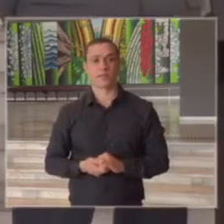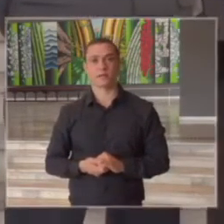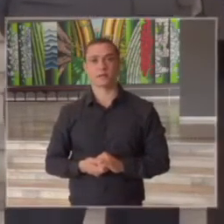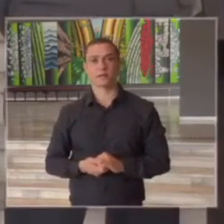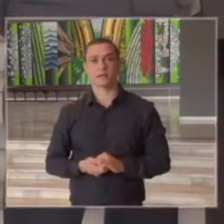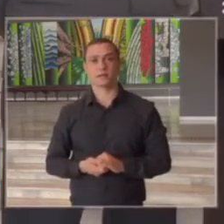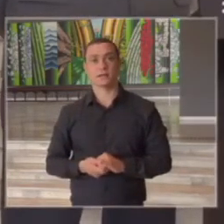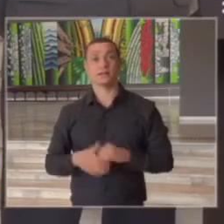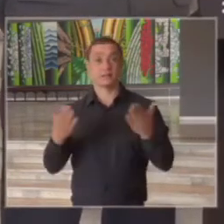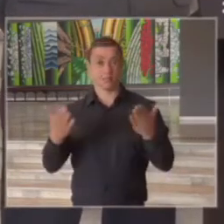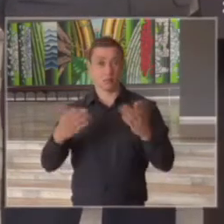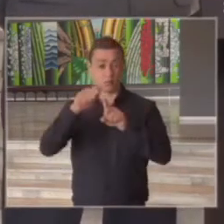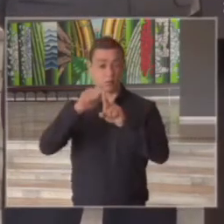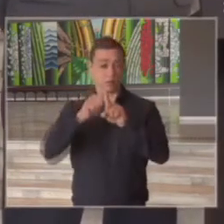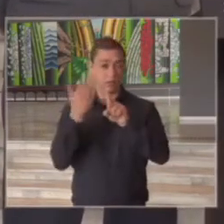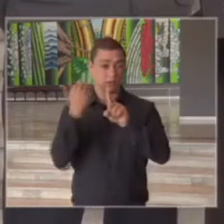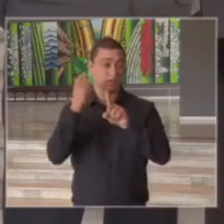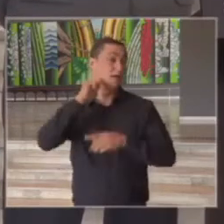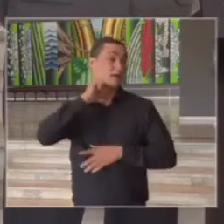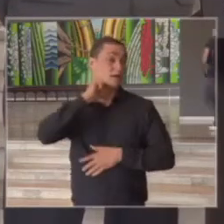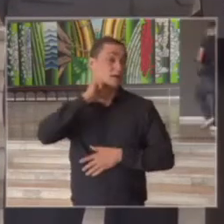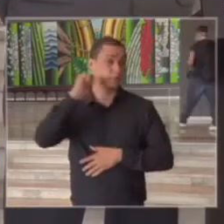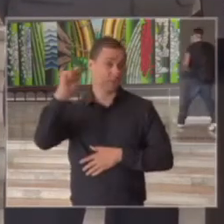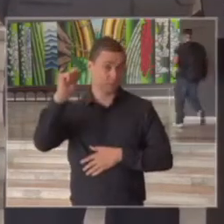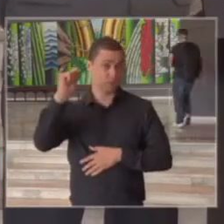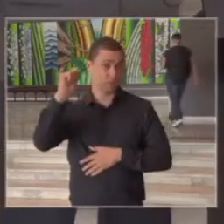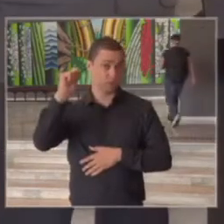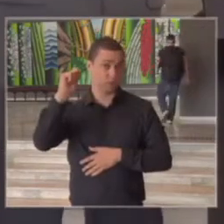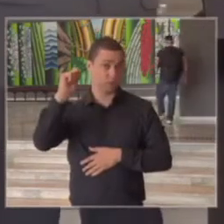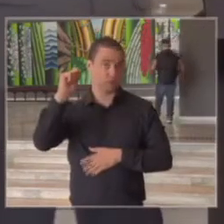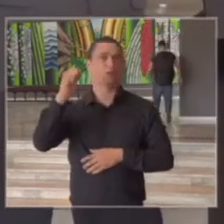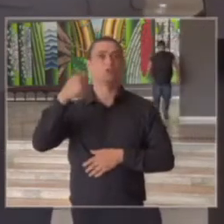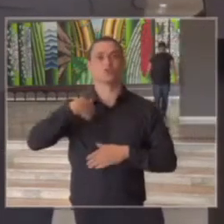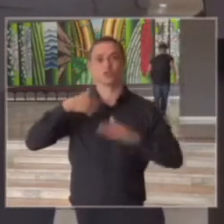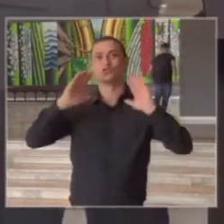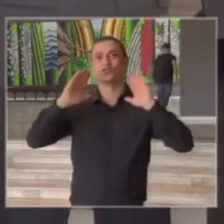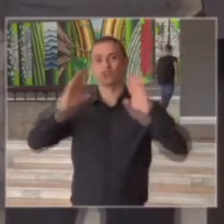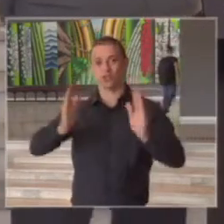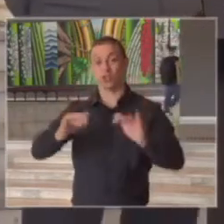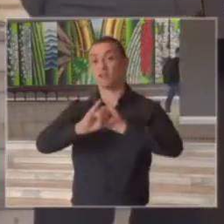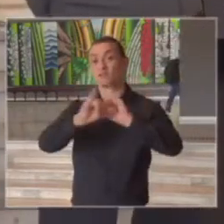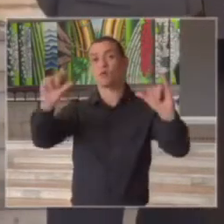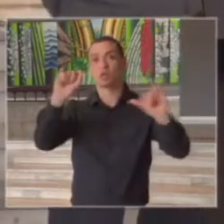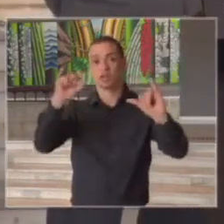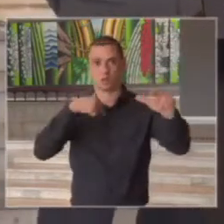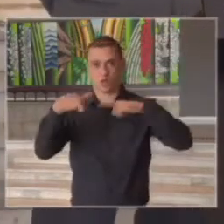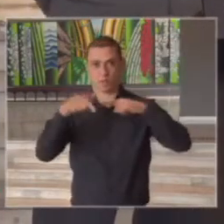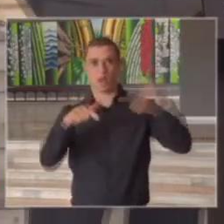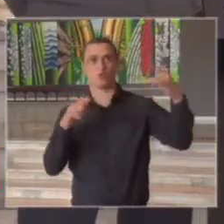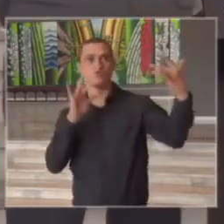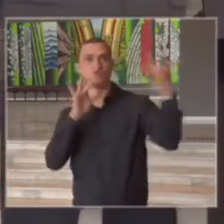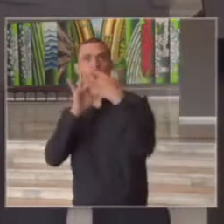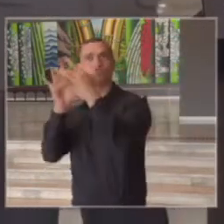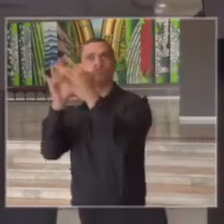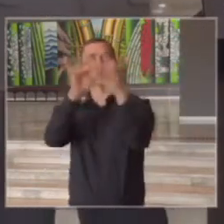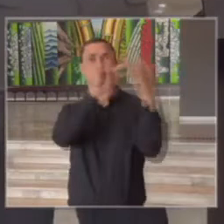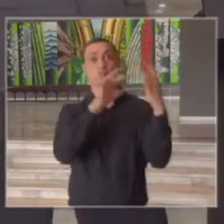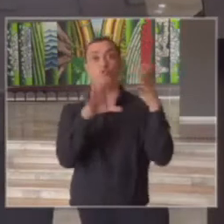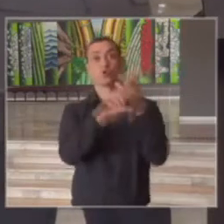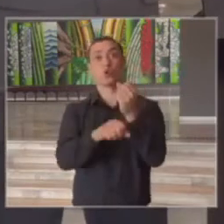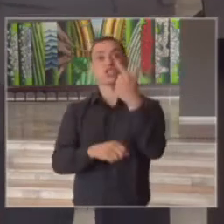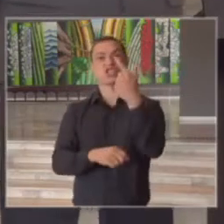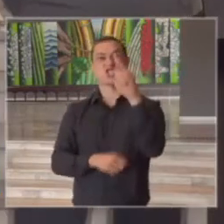mês de abril nós colocamos aqui que nós trabalhamos em rede temos 17